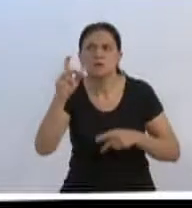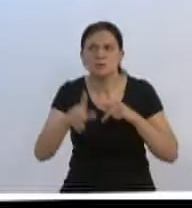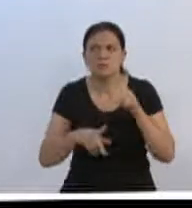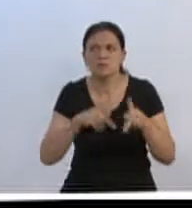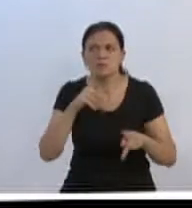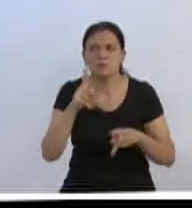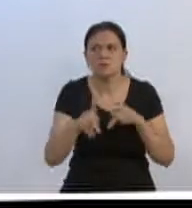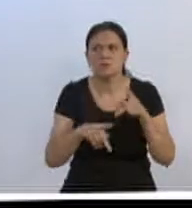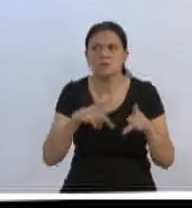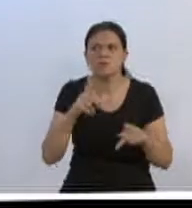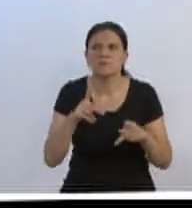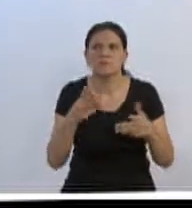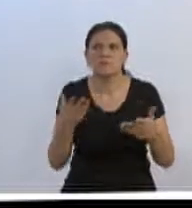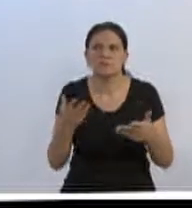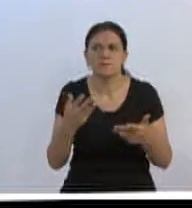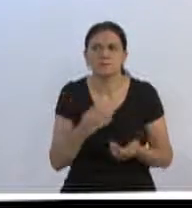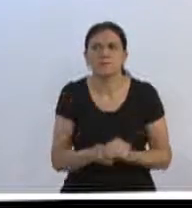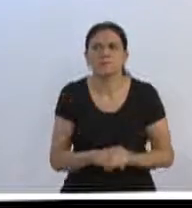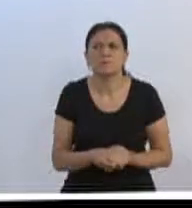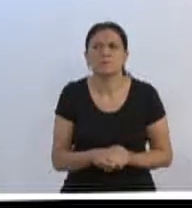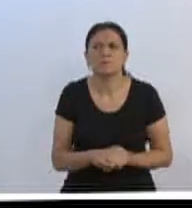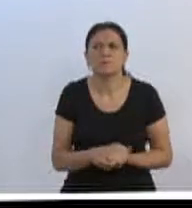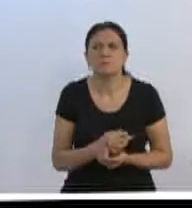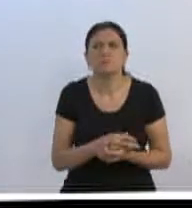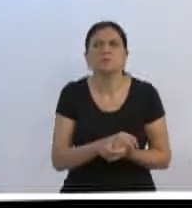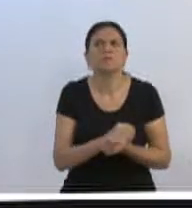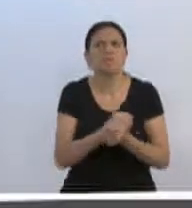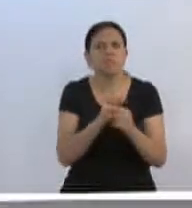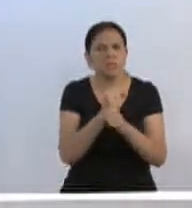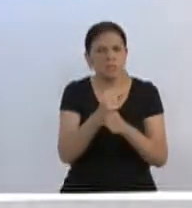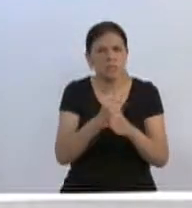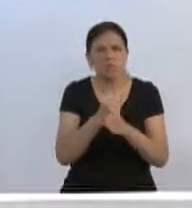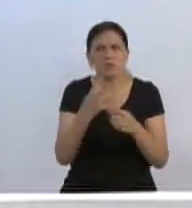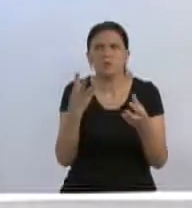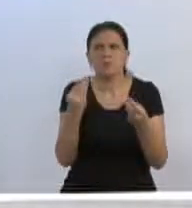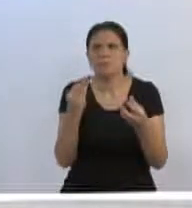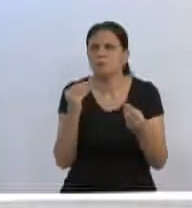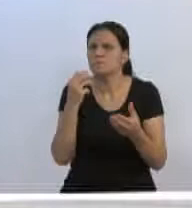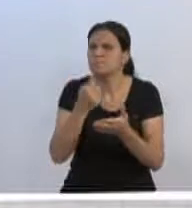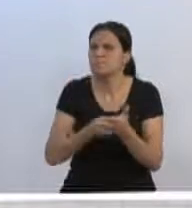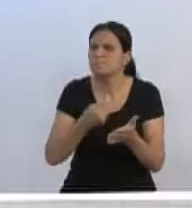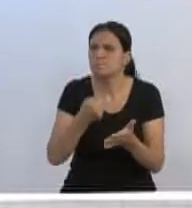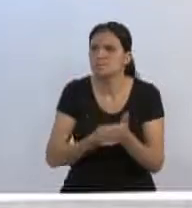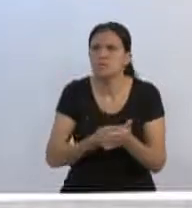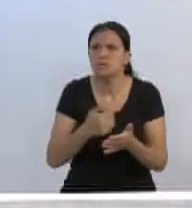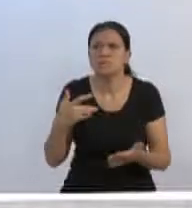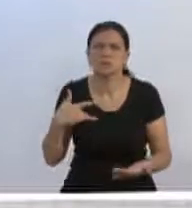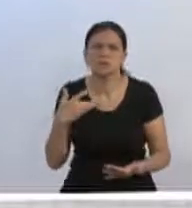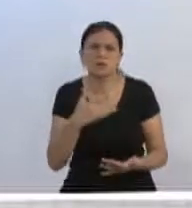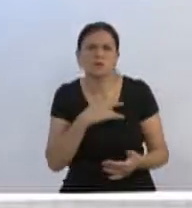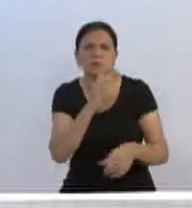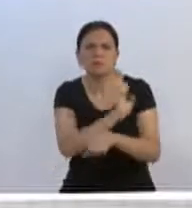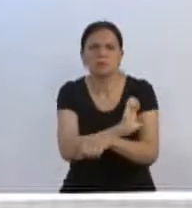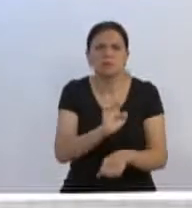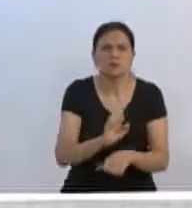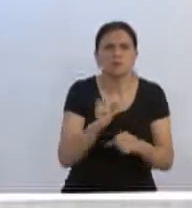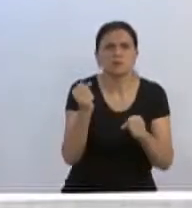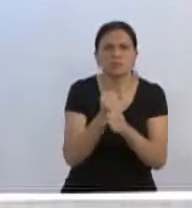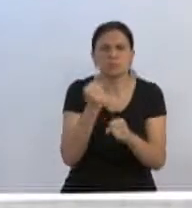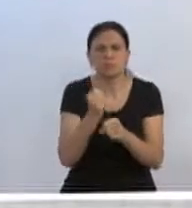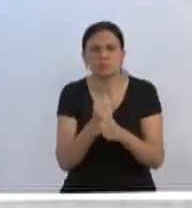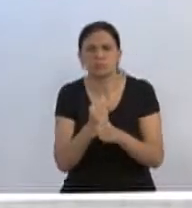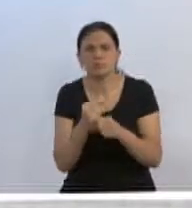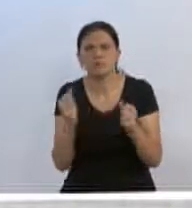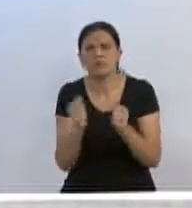cidade, sempre presente, enfim. Será este um ano de muitas cobranças, também em diversas áreas, saúde, educação, infraestrutura, entre outros,